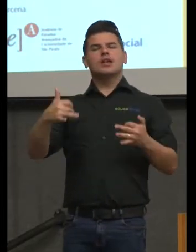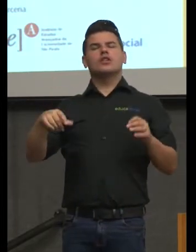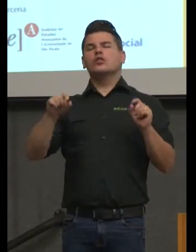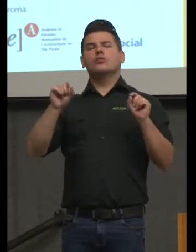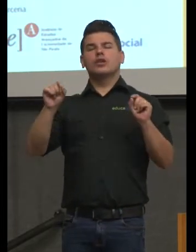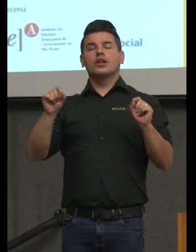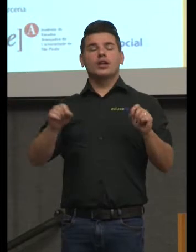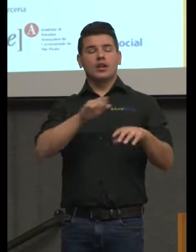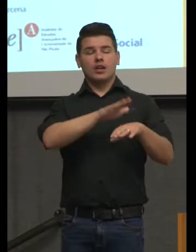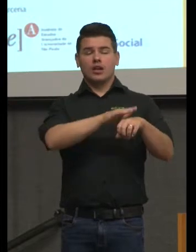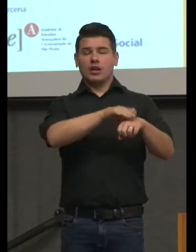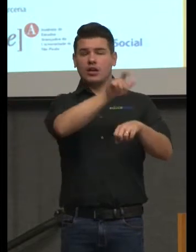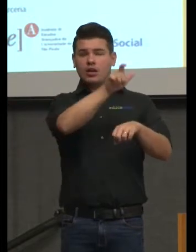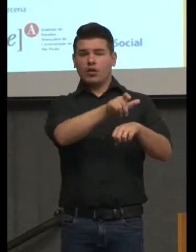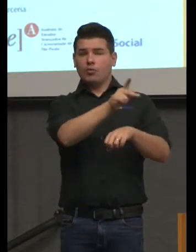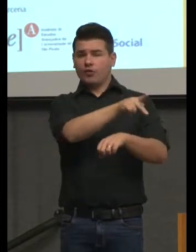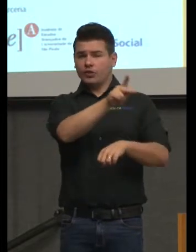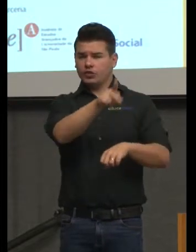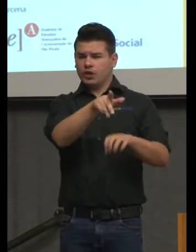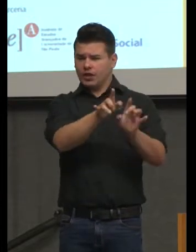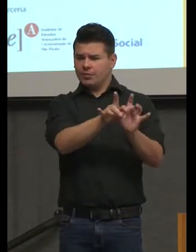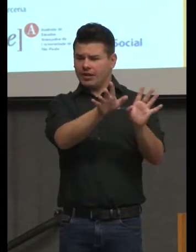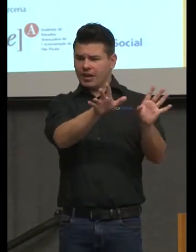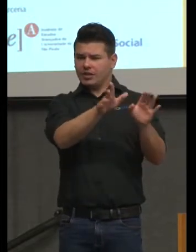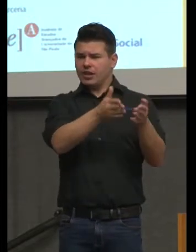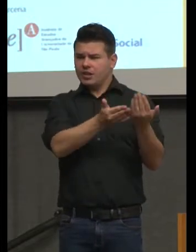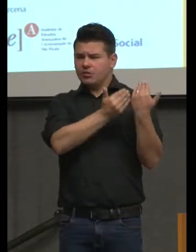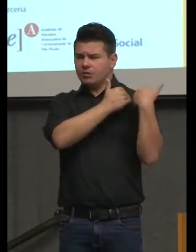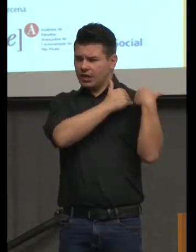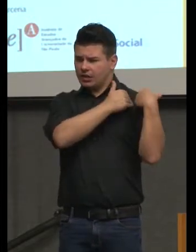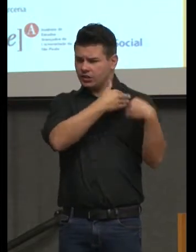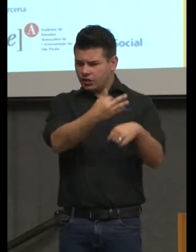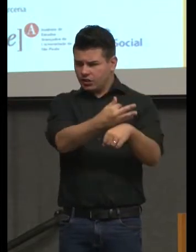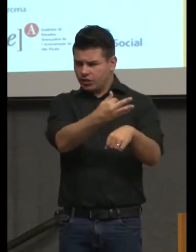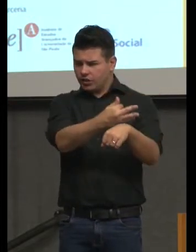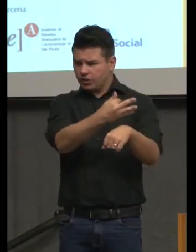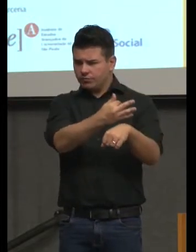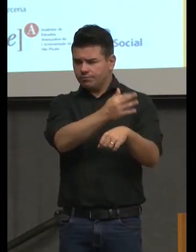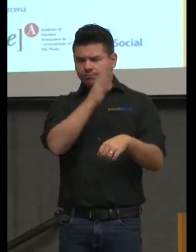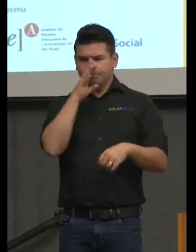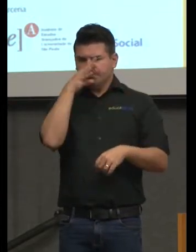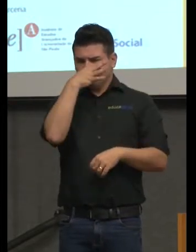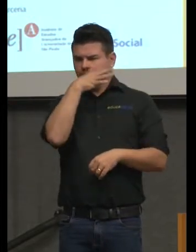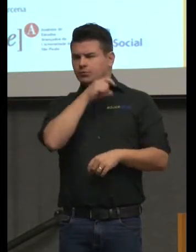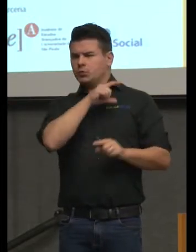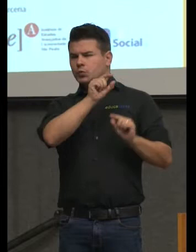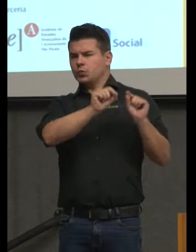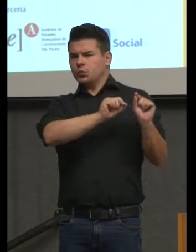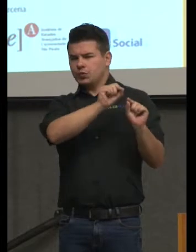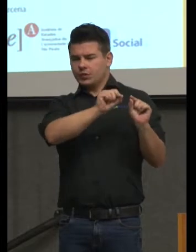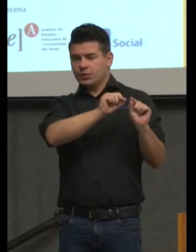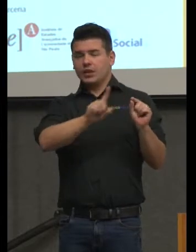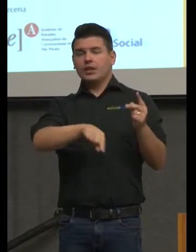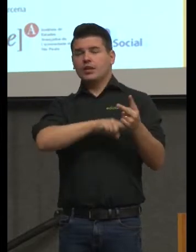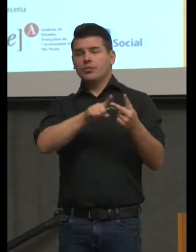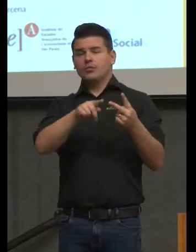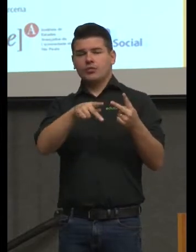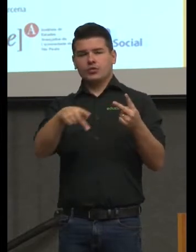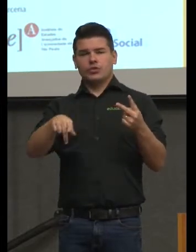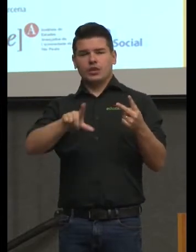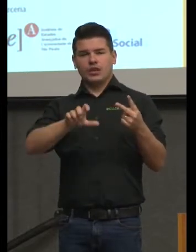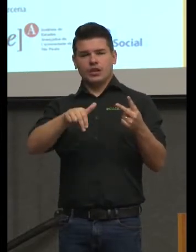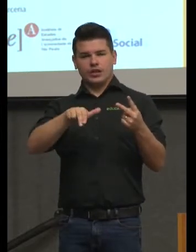liberdade, responsabilidade, tolerância, e, em seguida, teremos o professor Lino de